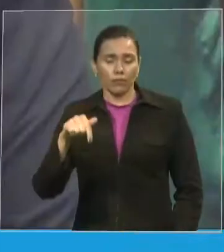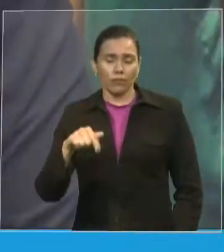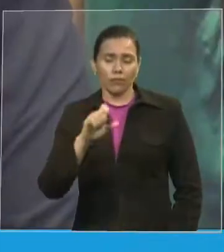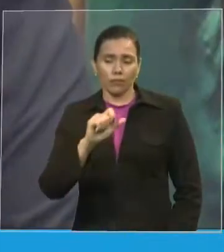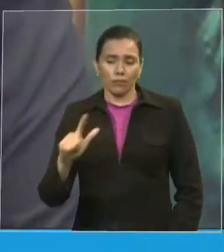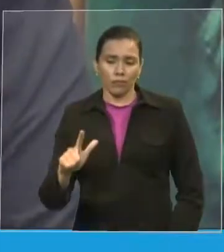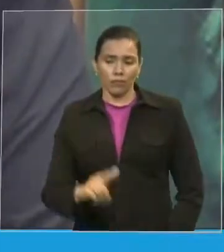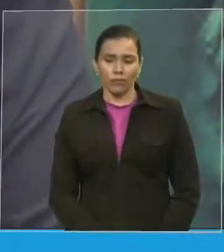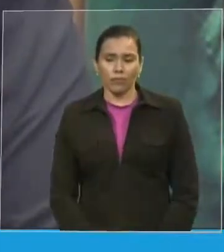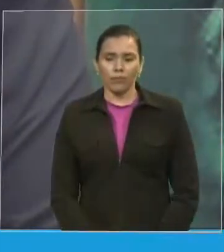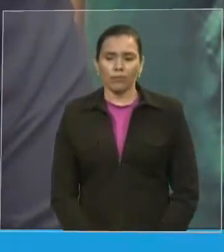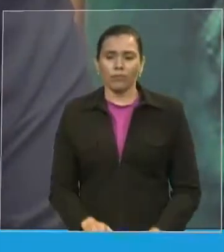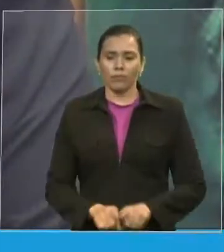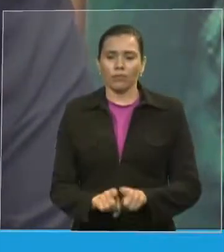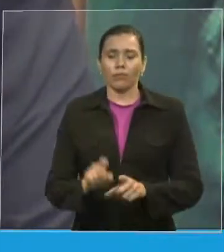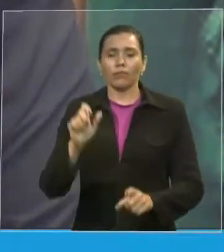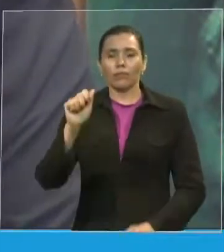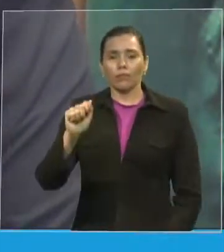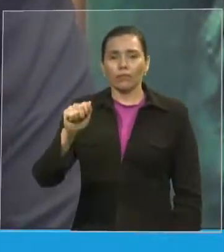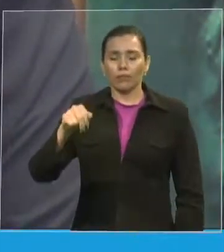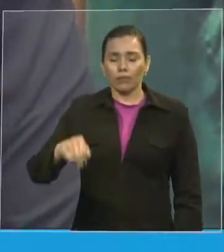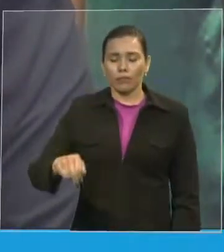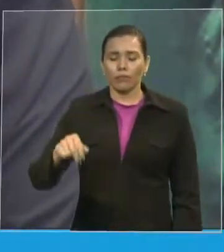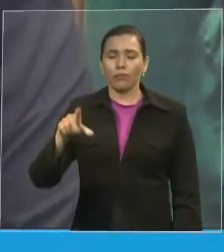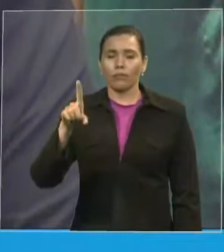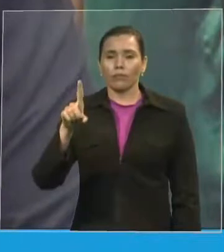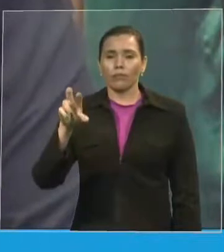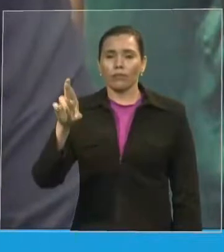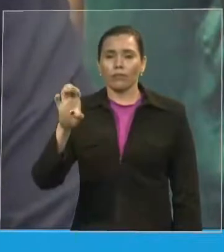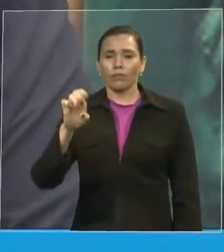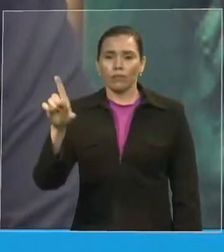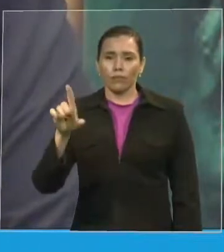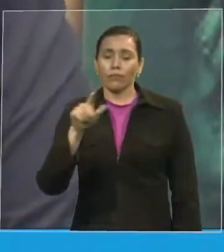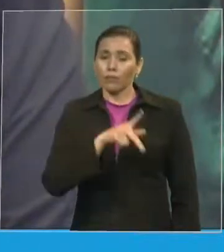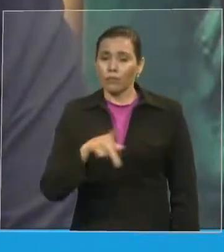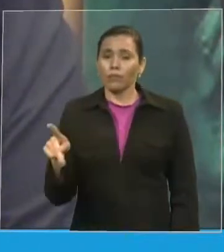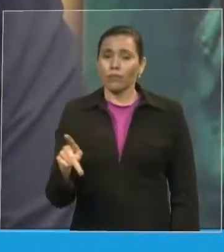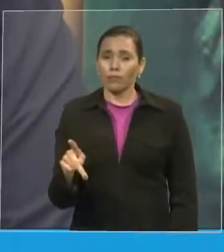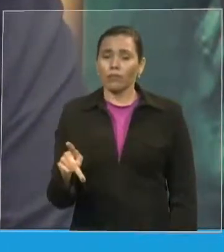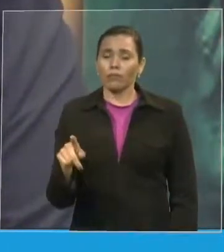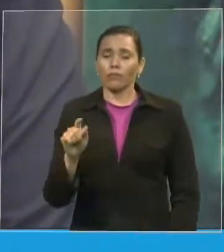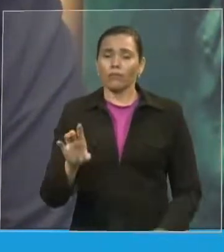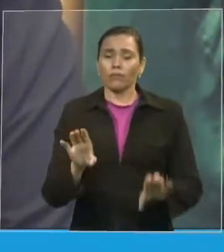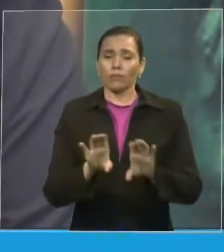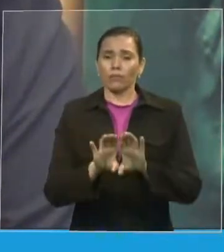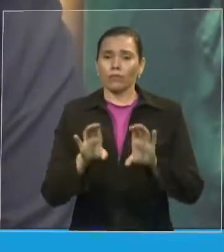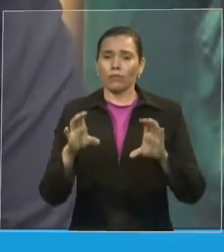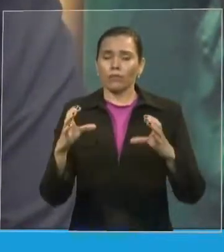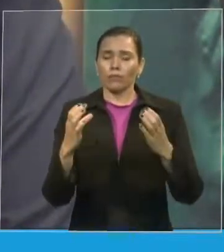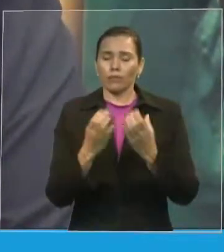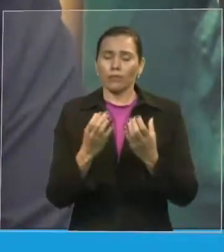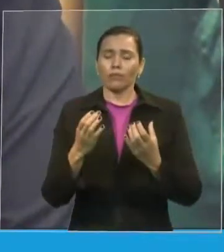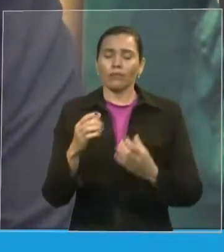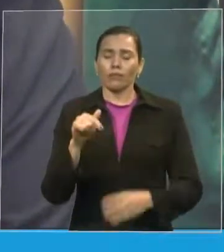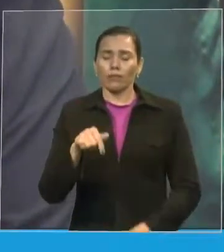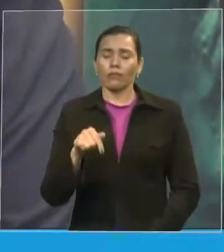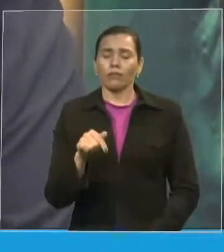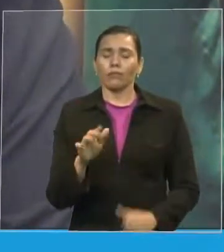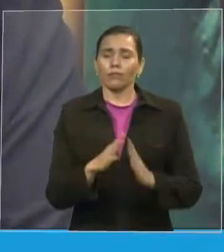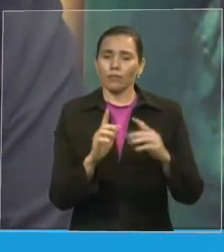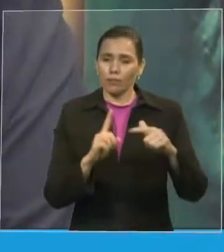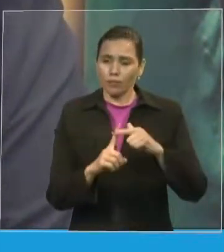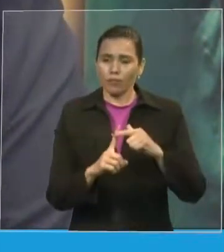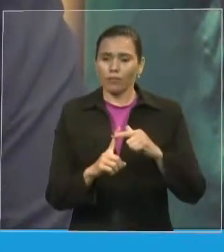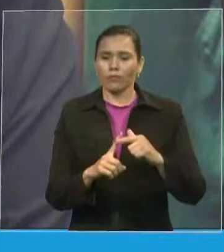presidente da nossa convenção aqui no estado do Maranhão. E ao pastor Ivan Bastos, que é um dos homenageados. Agradecemos